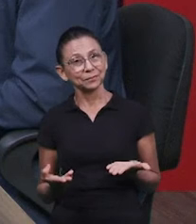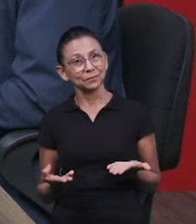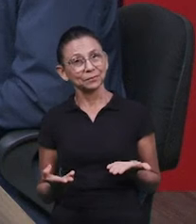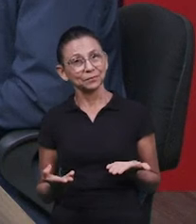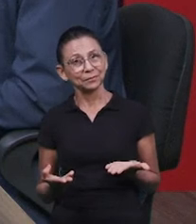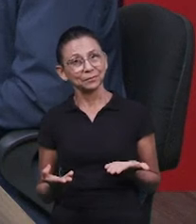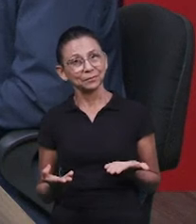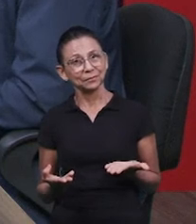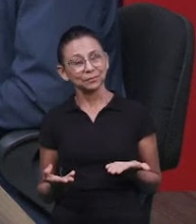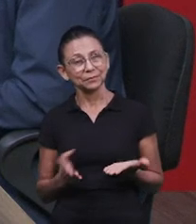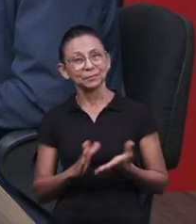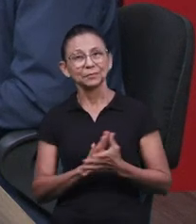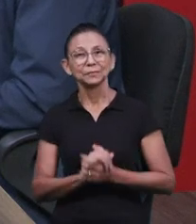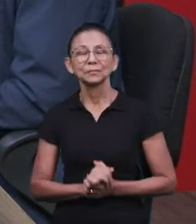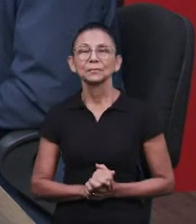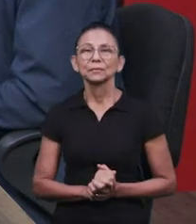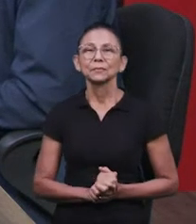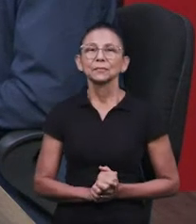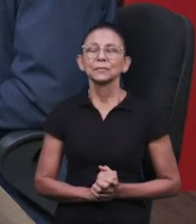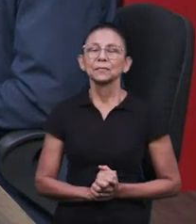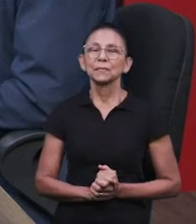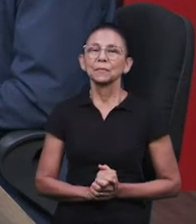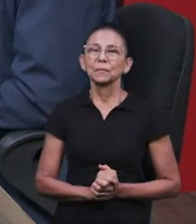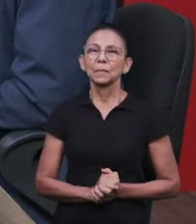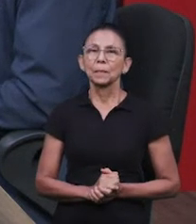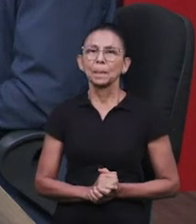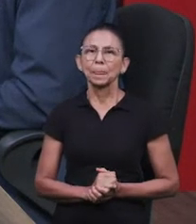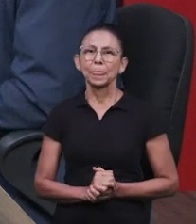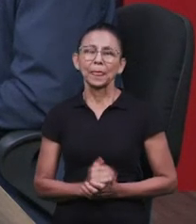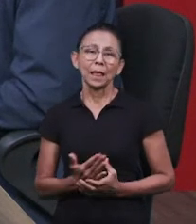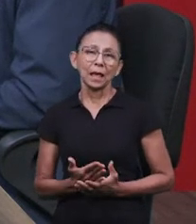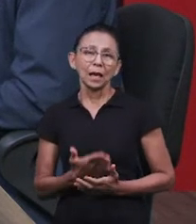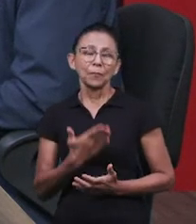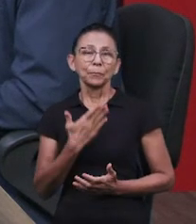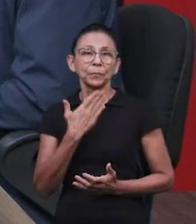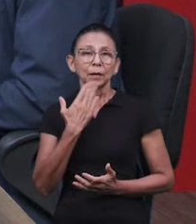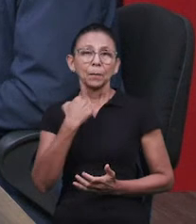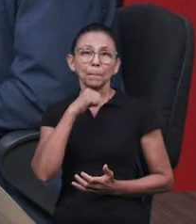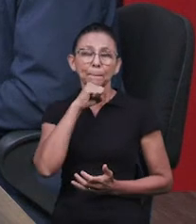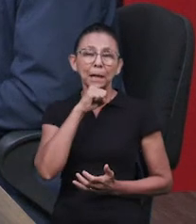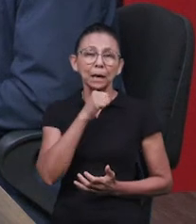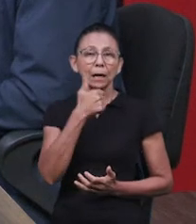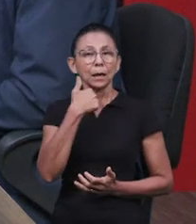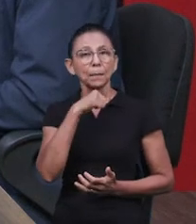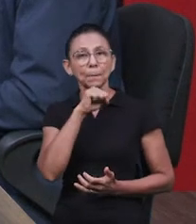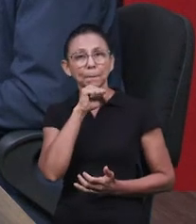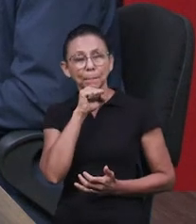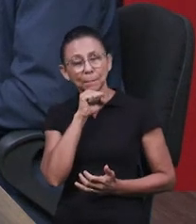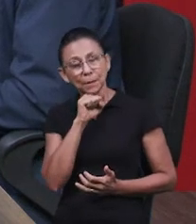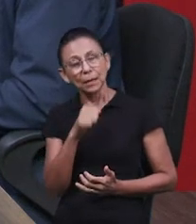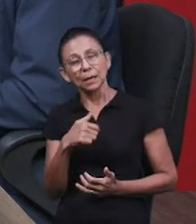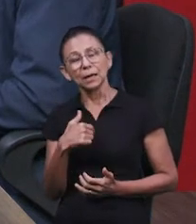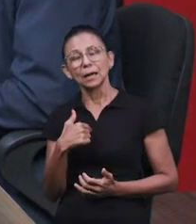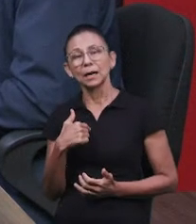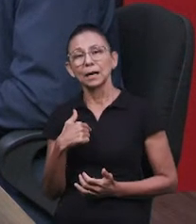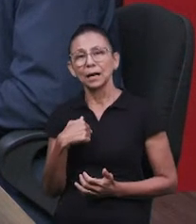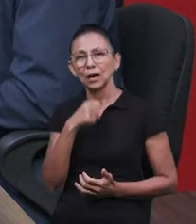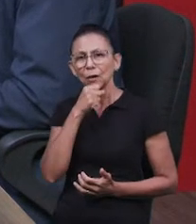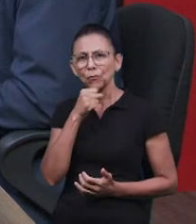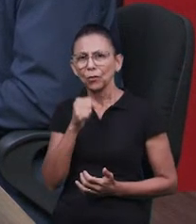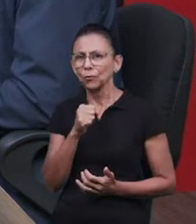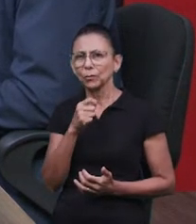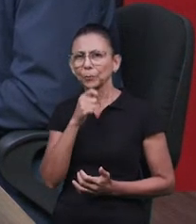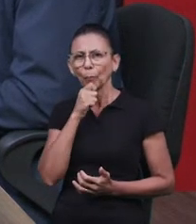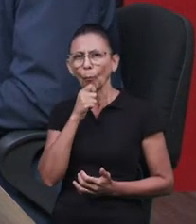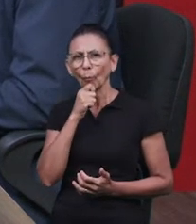trazer para nós, pais, avós, né? Na verdade, eu sou pai, não mais de criança e ainda não sou avô, estou no meio do caminho, mas estou